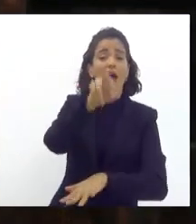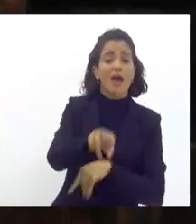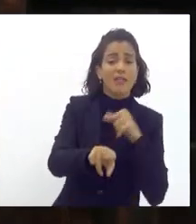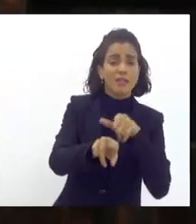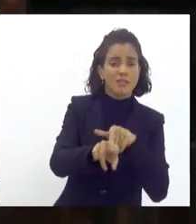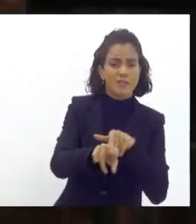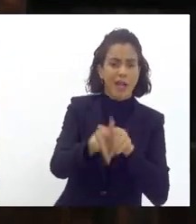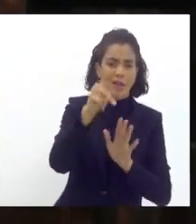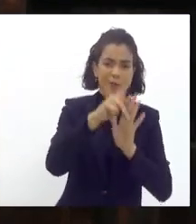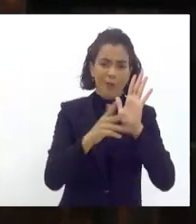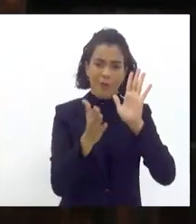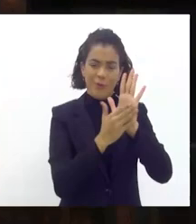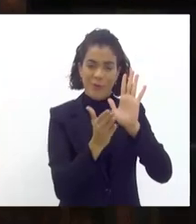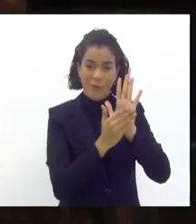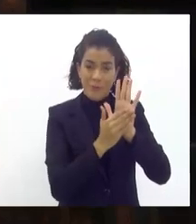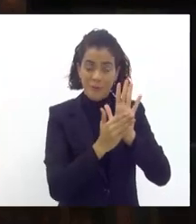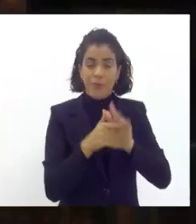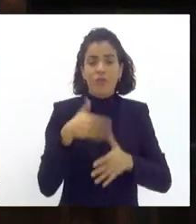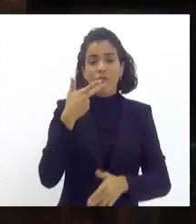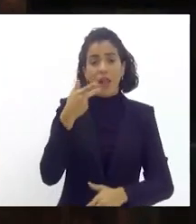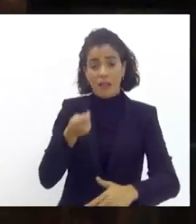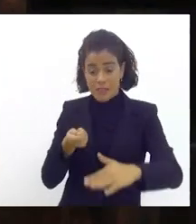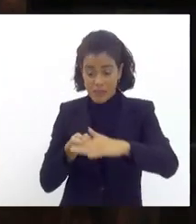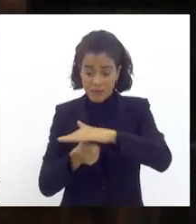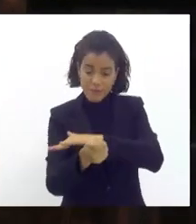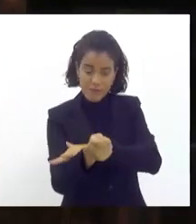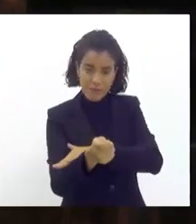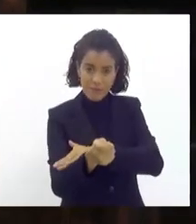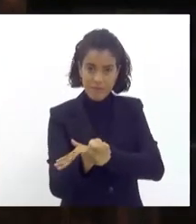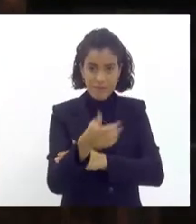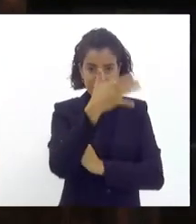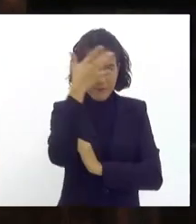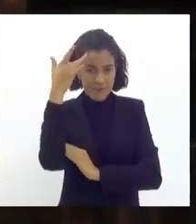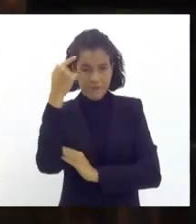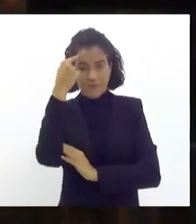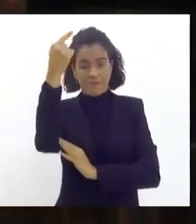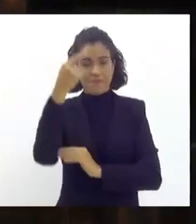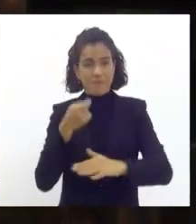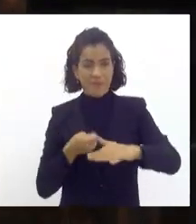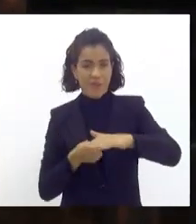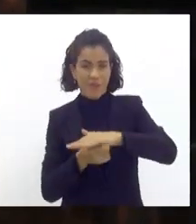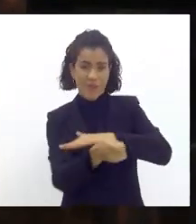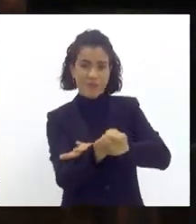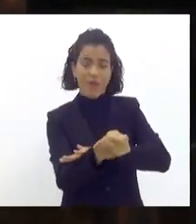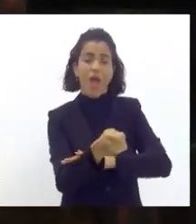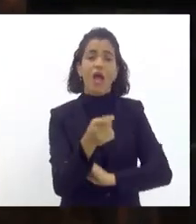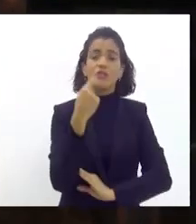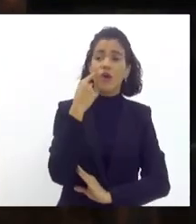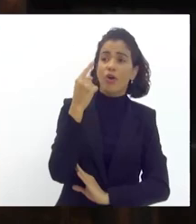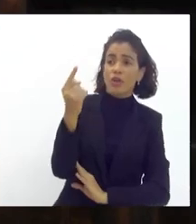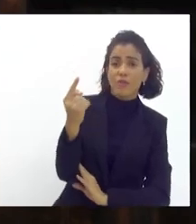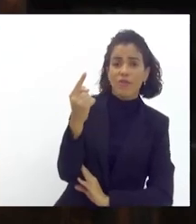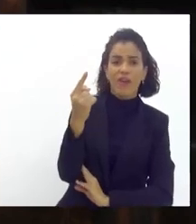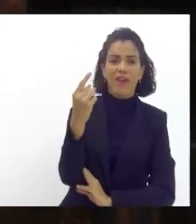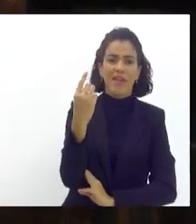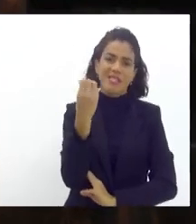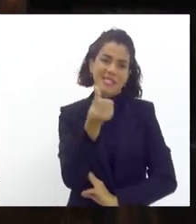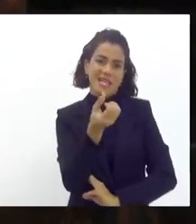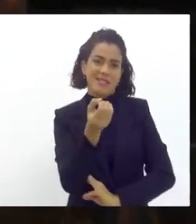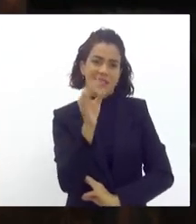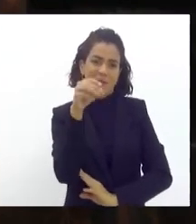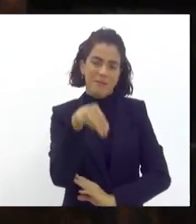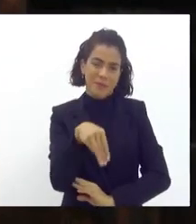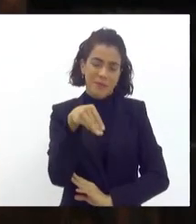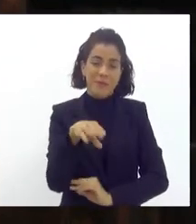quando a gente fala de investimento as pessoas acham que o investimento é apenas o que passa naqueles minutos mas não